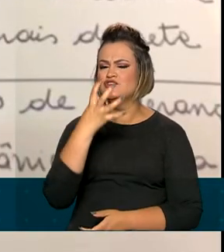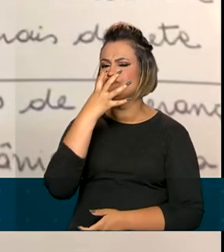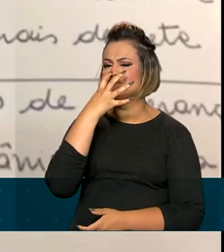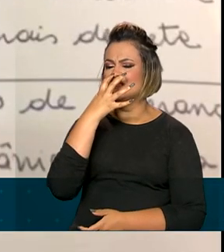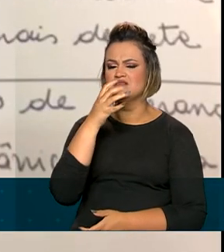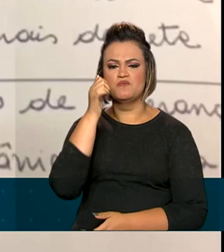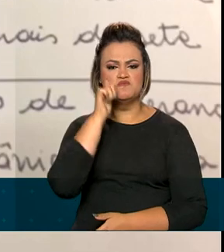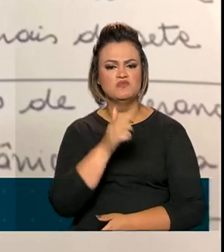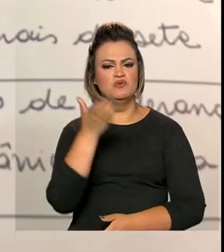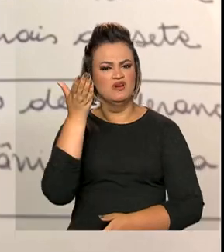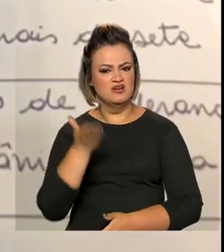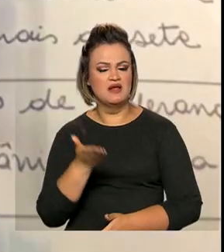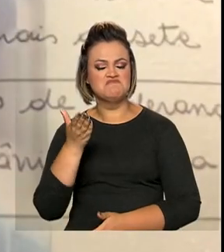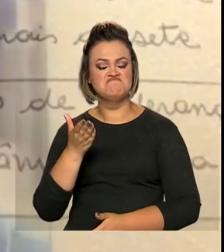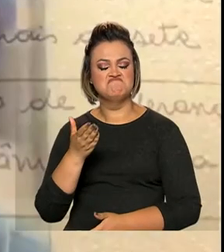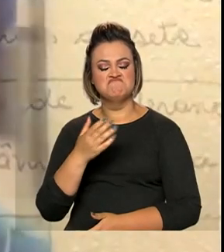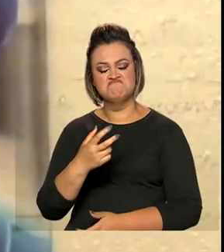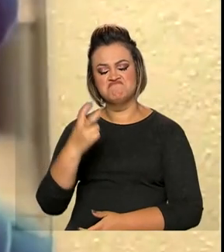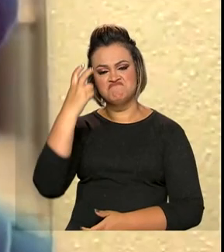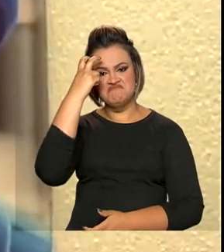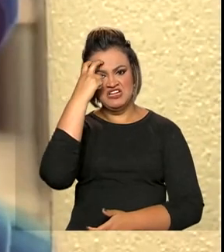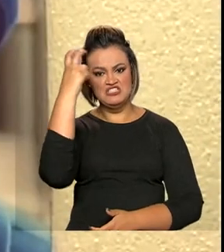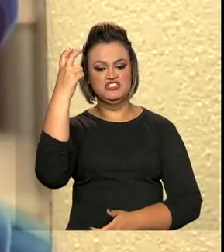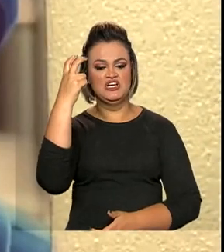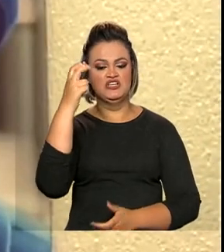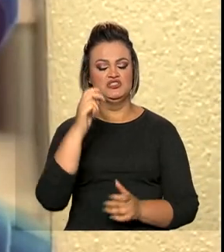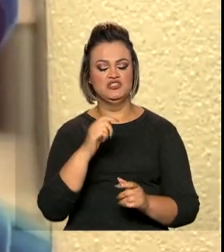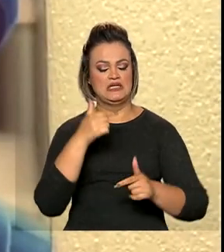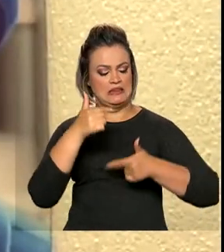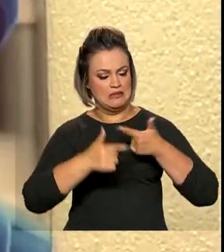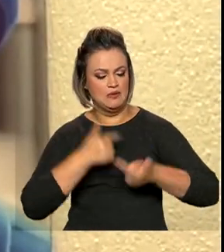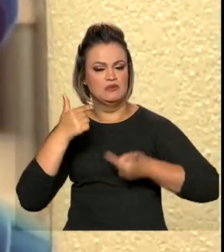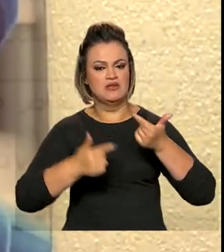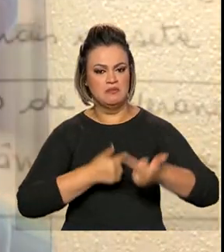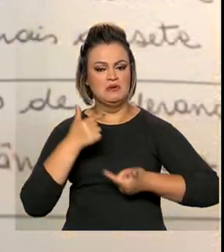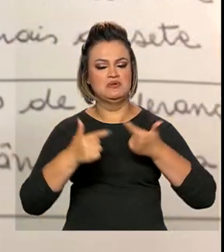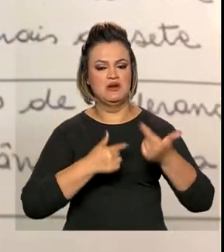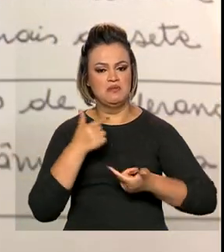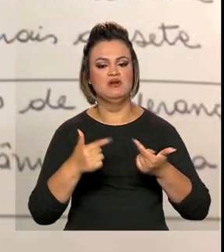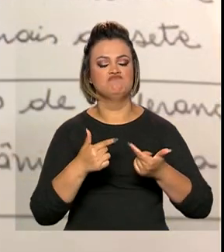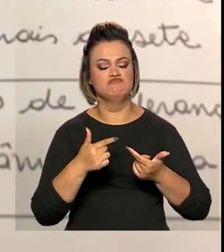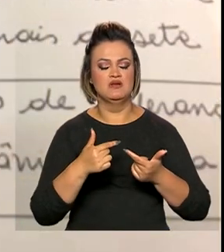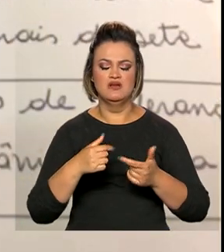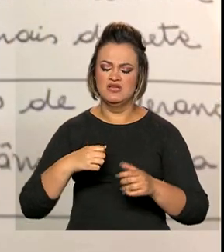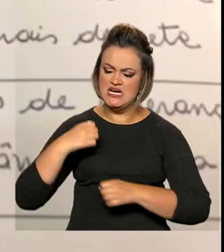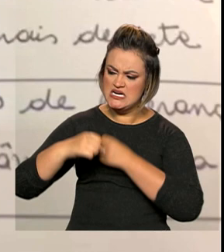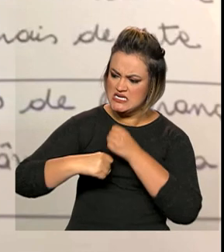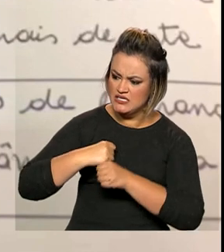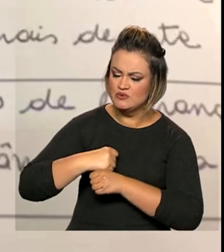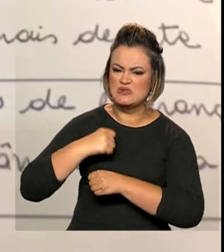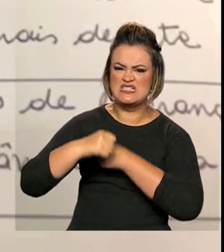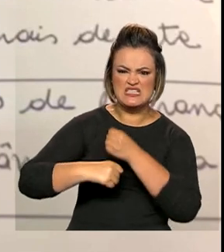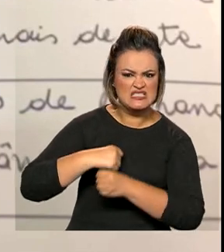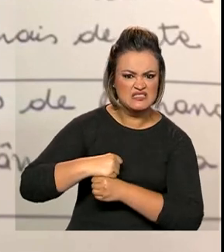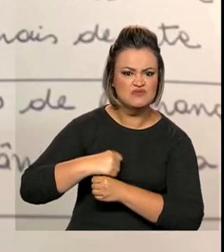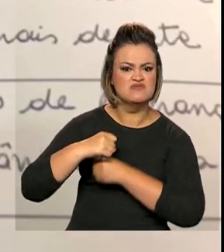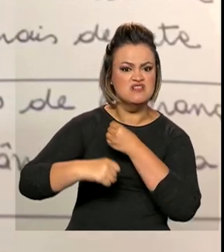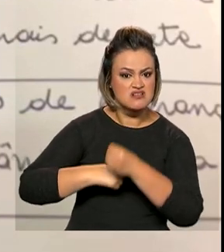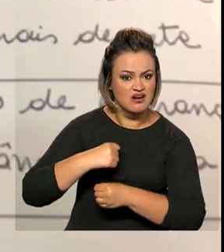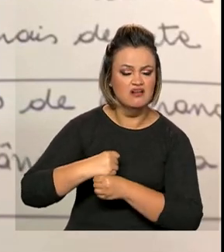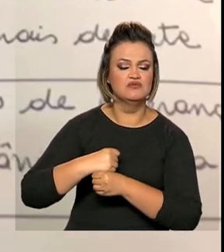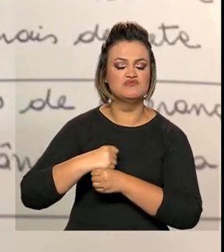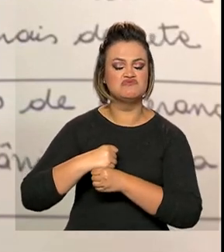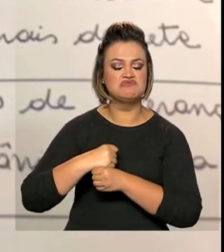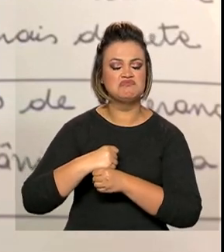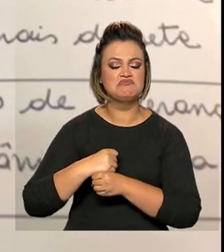por uma mulher de grande personalidade, cujo senso de dever e devoção deixaram ao longo de mais de sete décadas de reinado